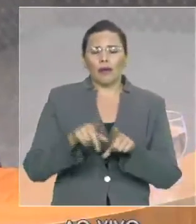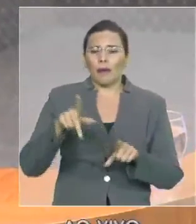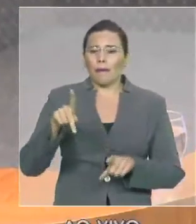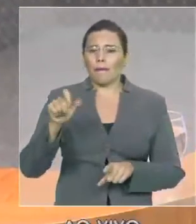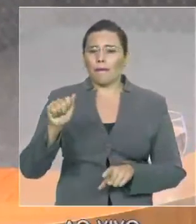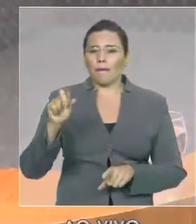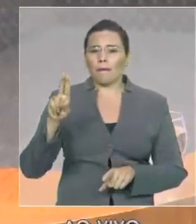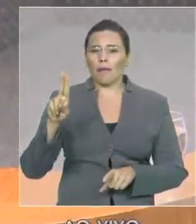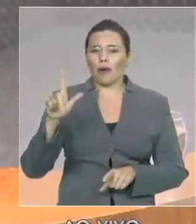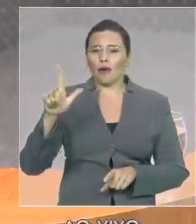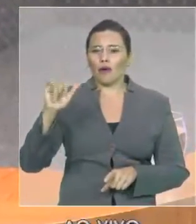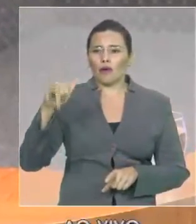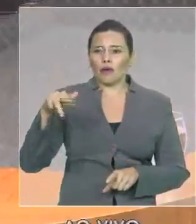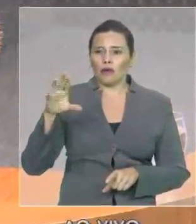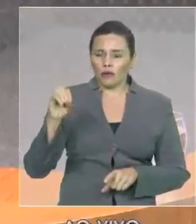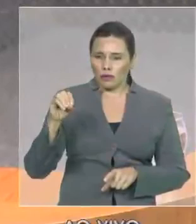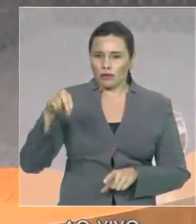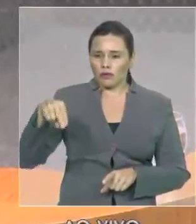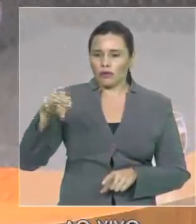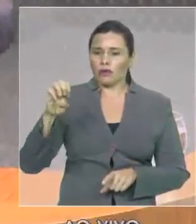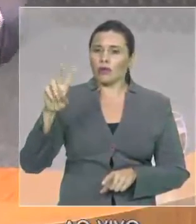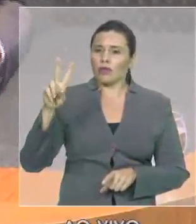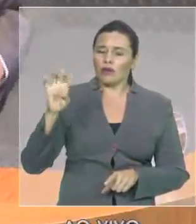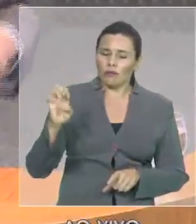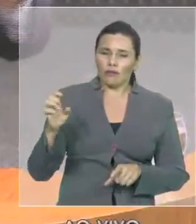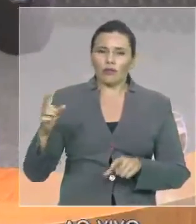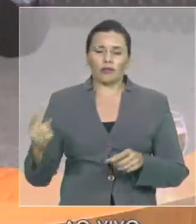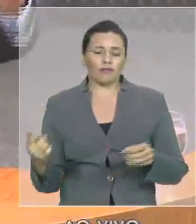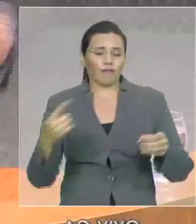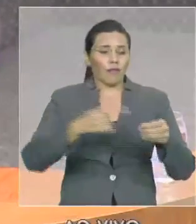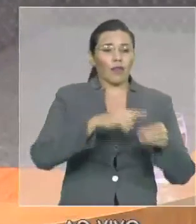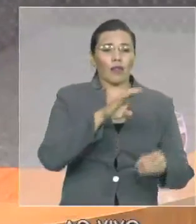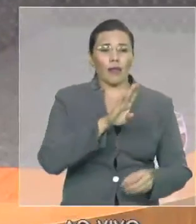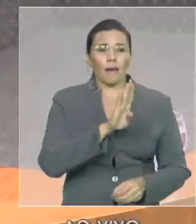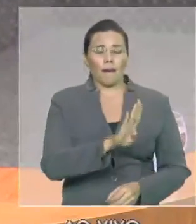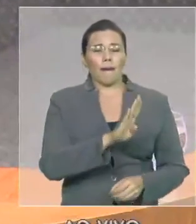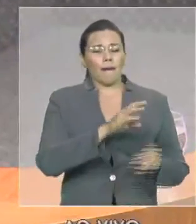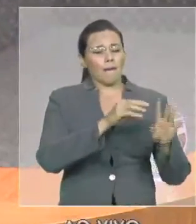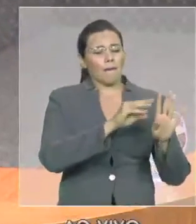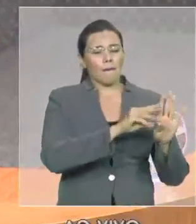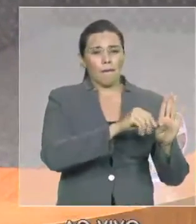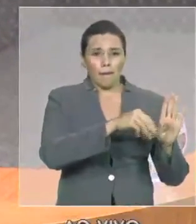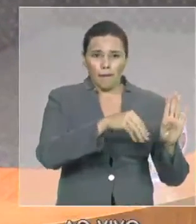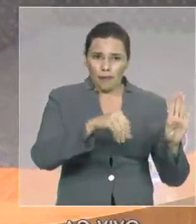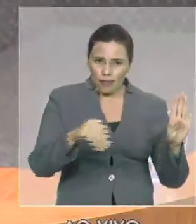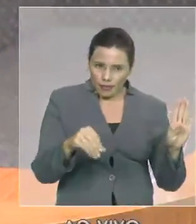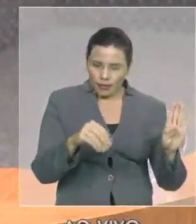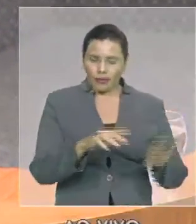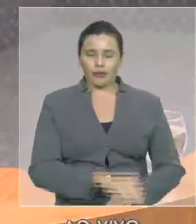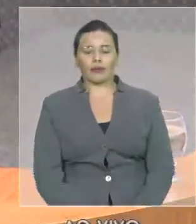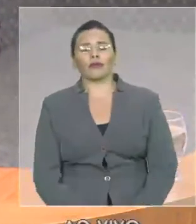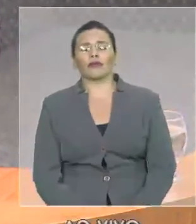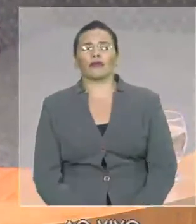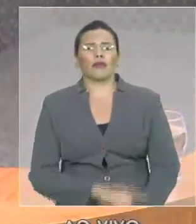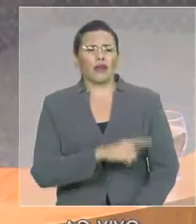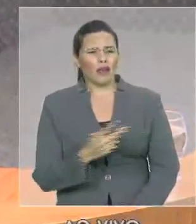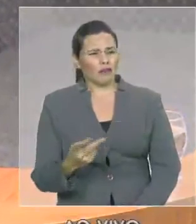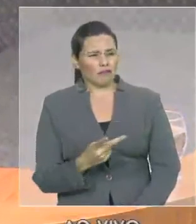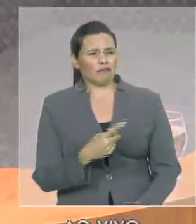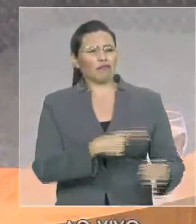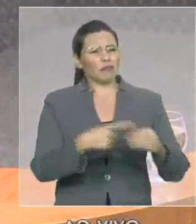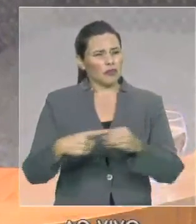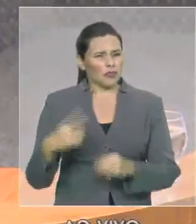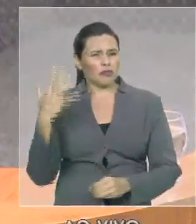obras fundamentais para que nós tenhamos o desenvolvimento do turismo nessa maravilha do mundo que são os lençóis